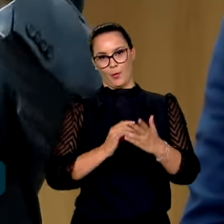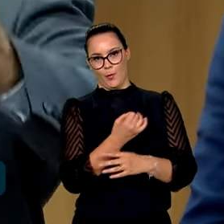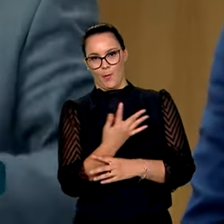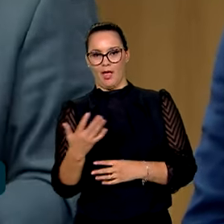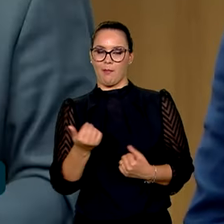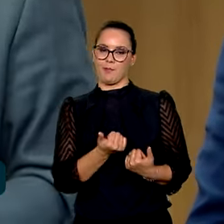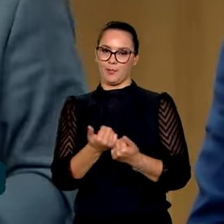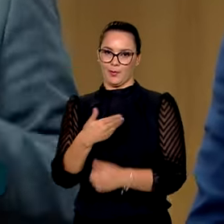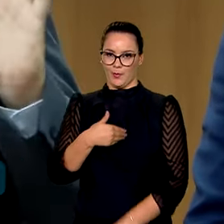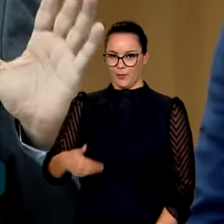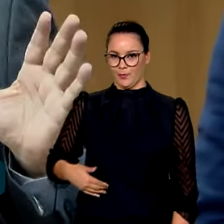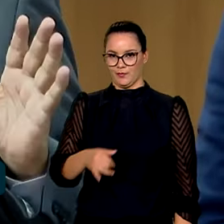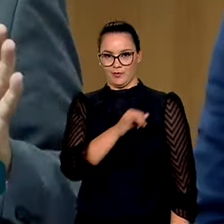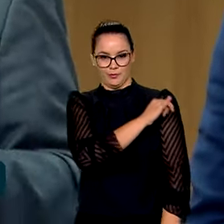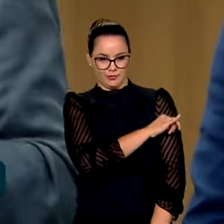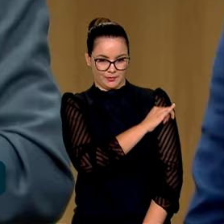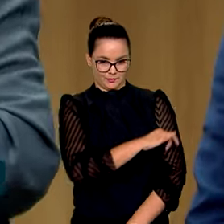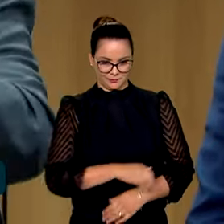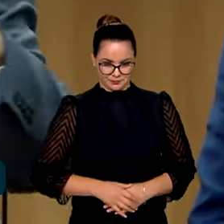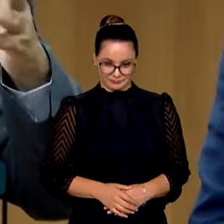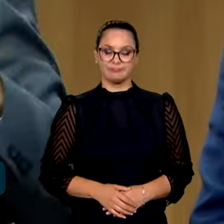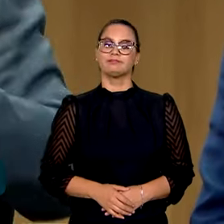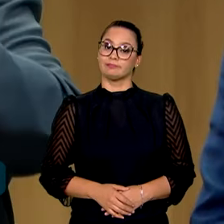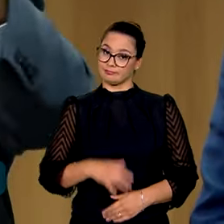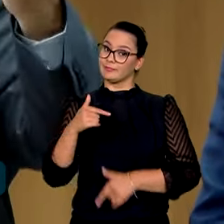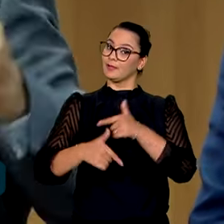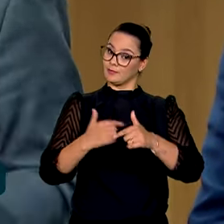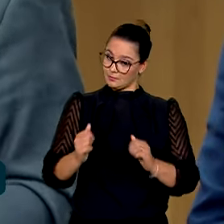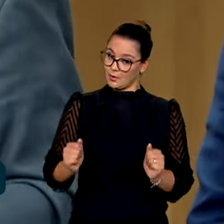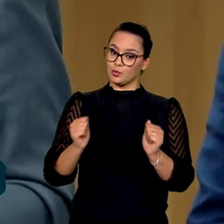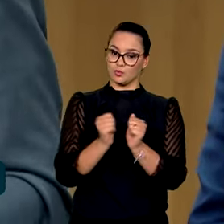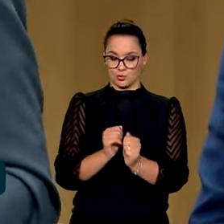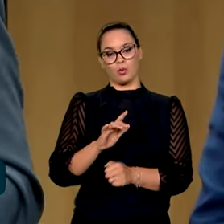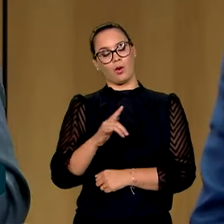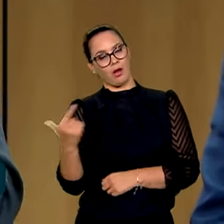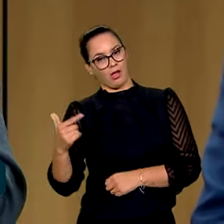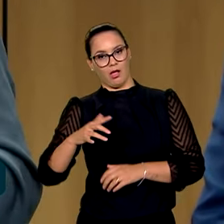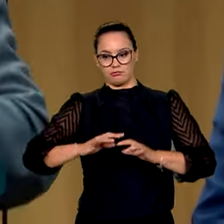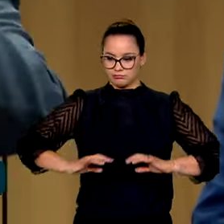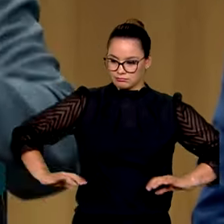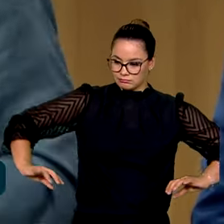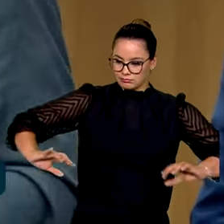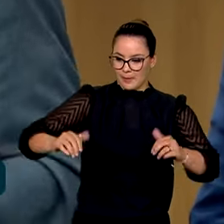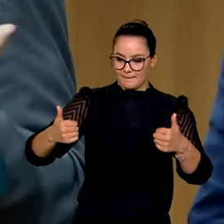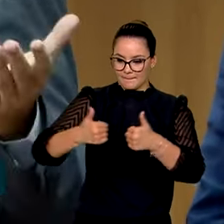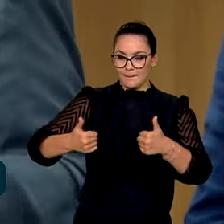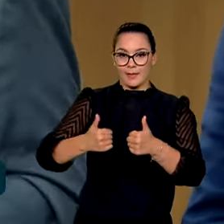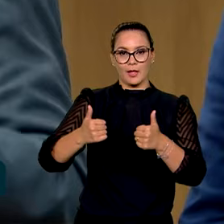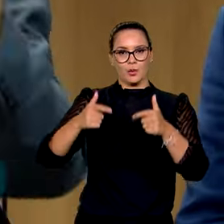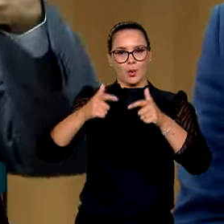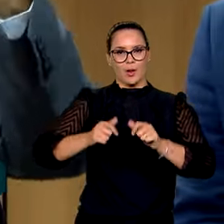apoiar o governo do Rio. Serão operações conjuntas, basicamente, no entorno dos locais de maior